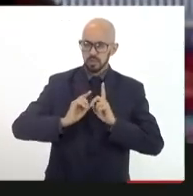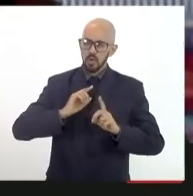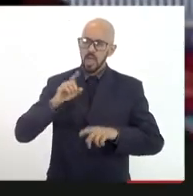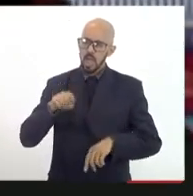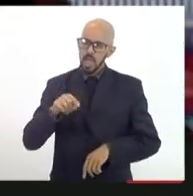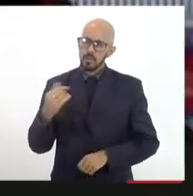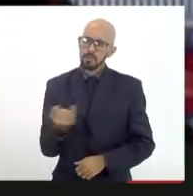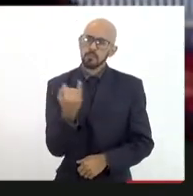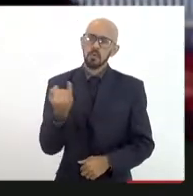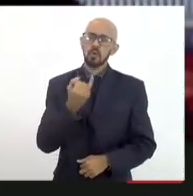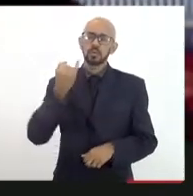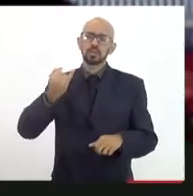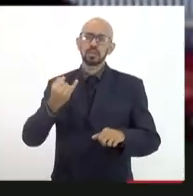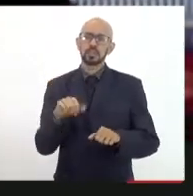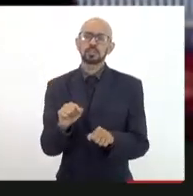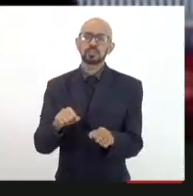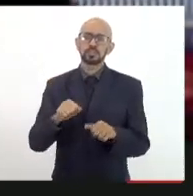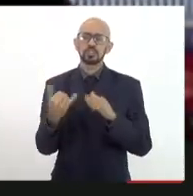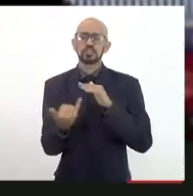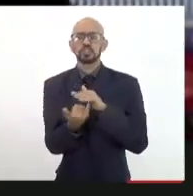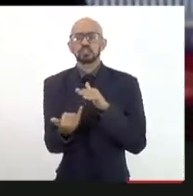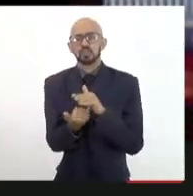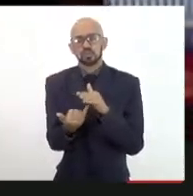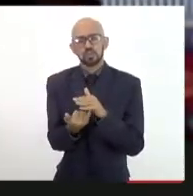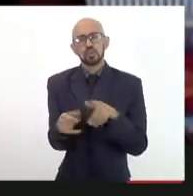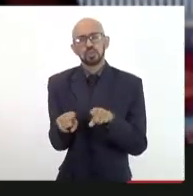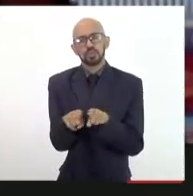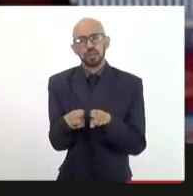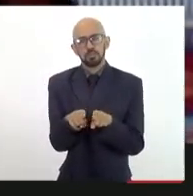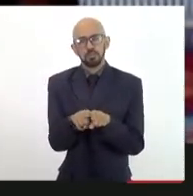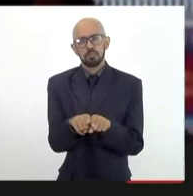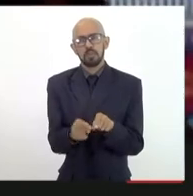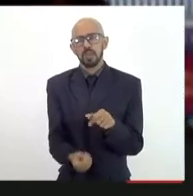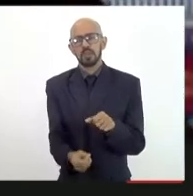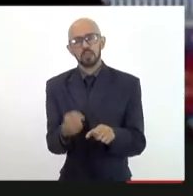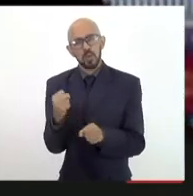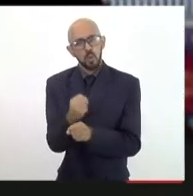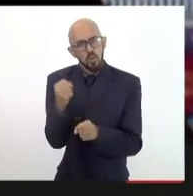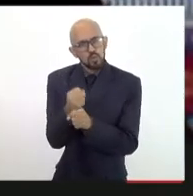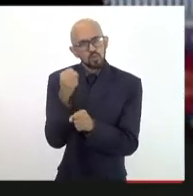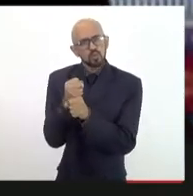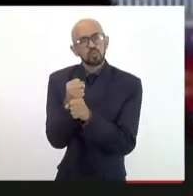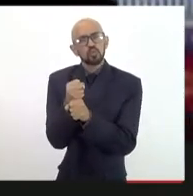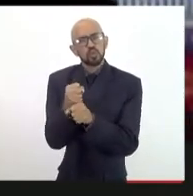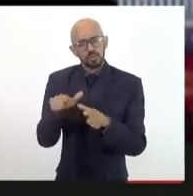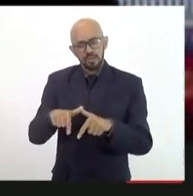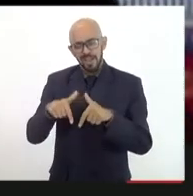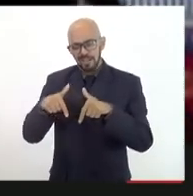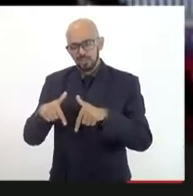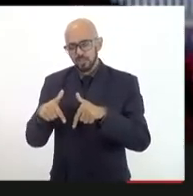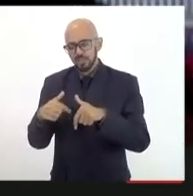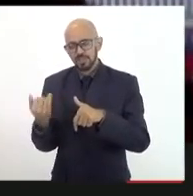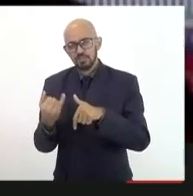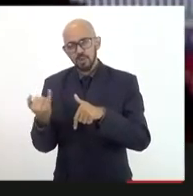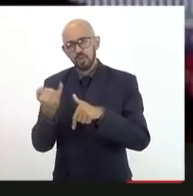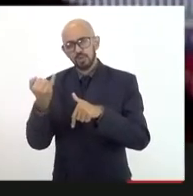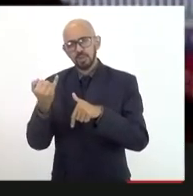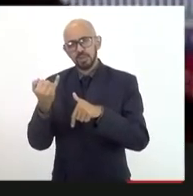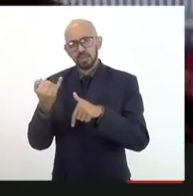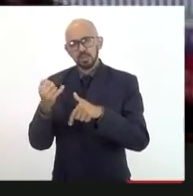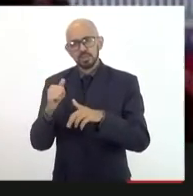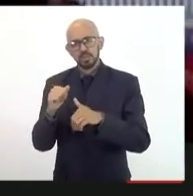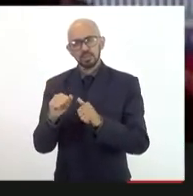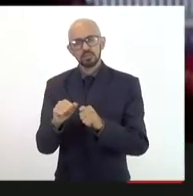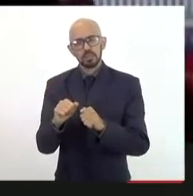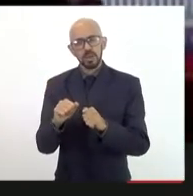traga para essa discussão instituições também que vem construindo uma série de ações importantes que podem